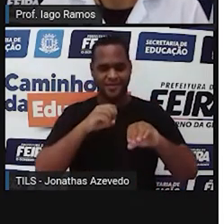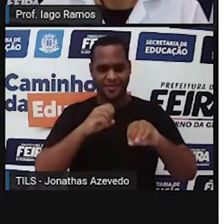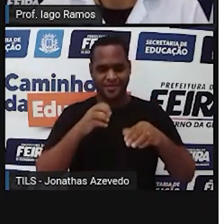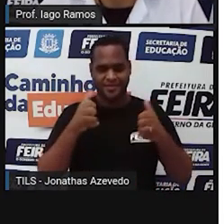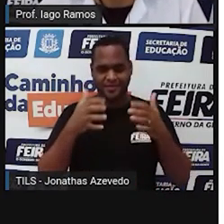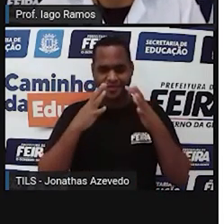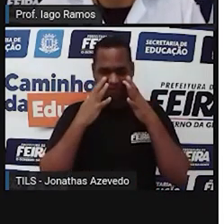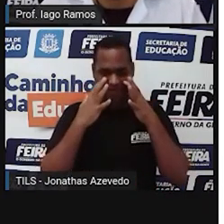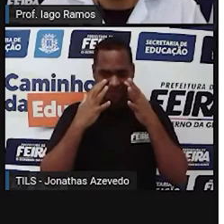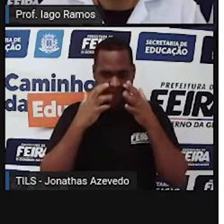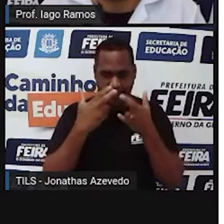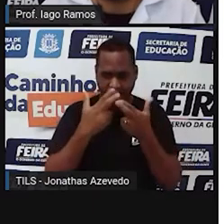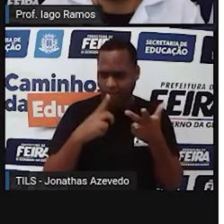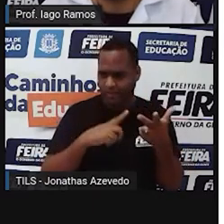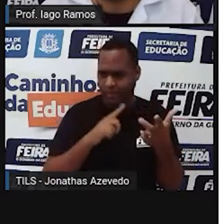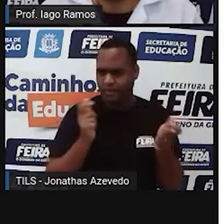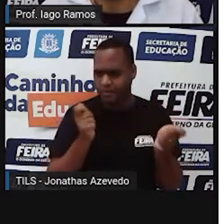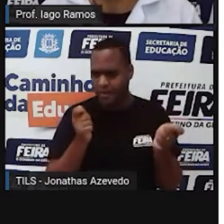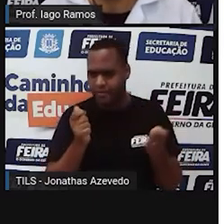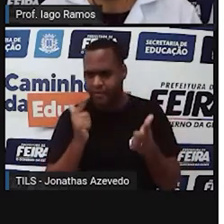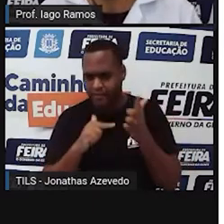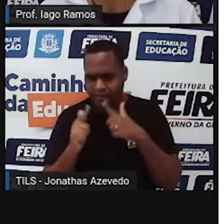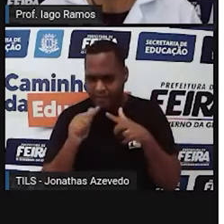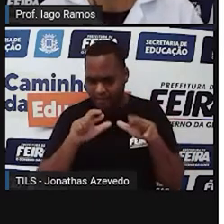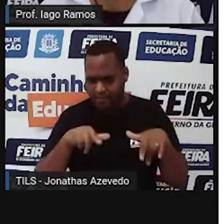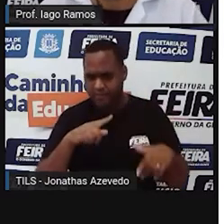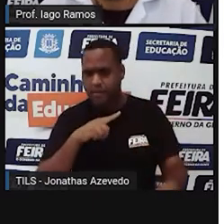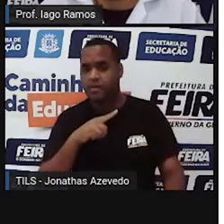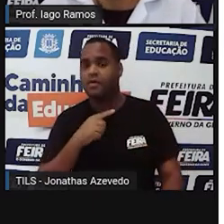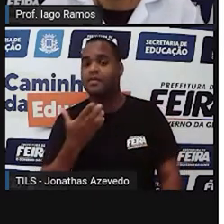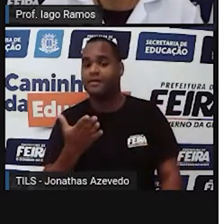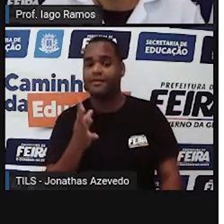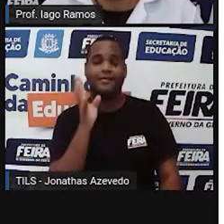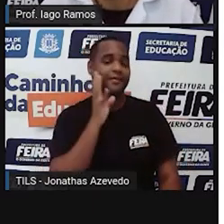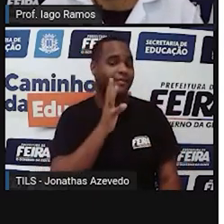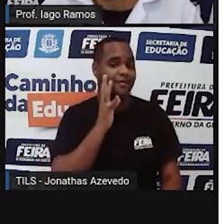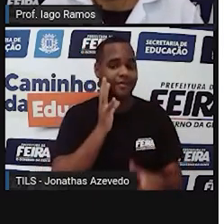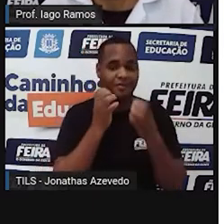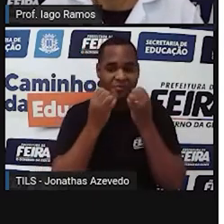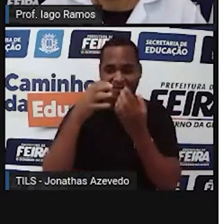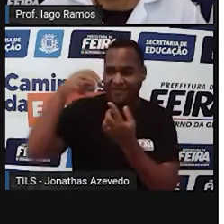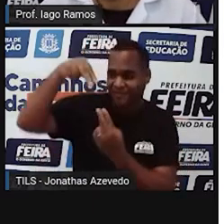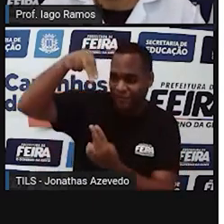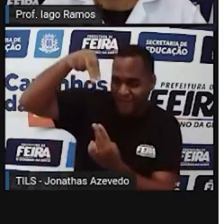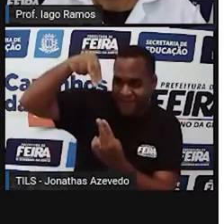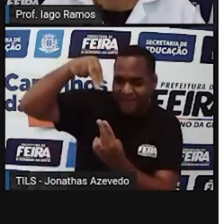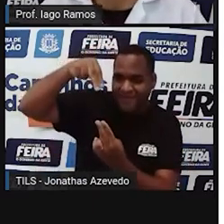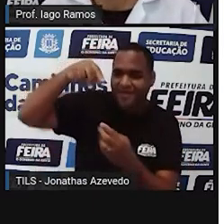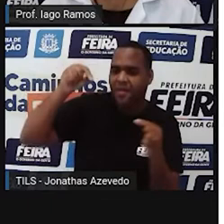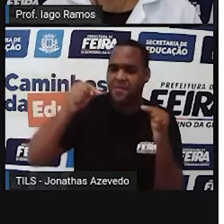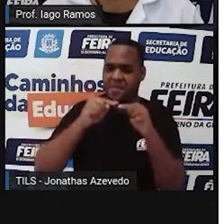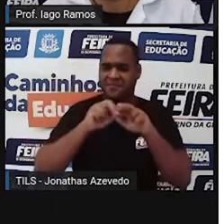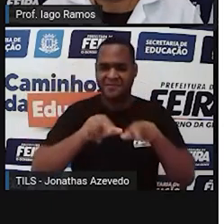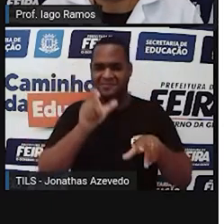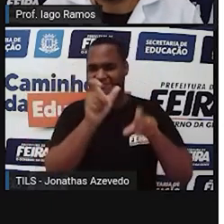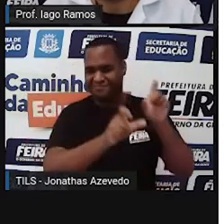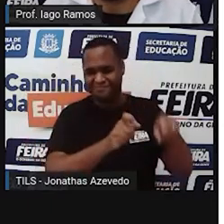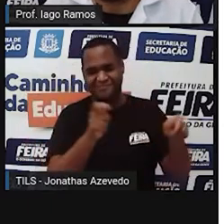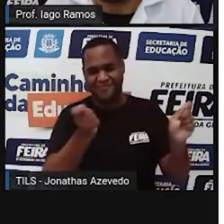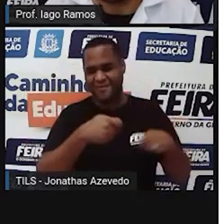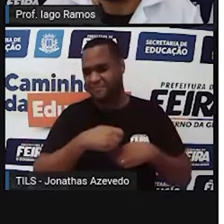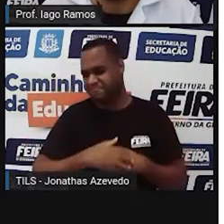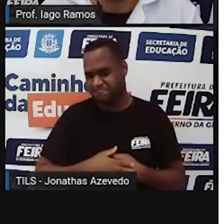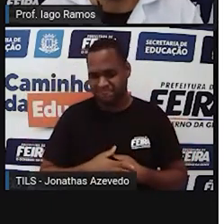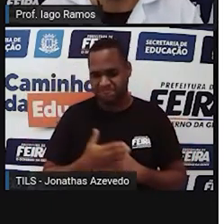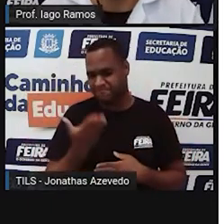direitinho em todas as medidas que apareceram ali? Legal essa coisa da sombra, né? Que forma nos objetos. Mas